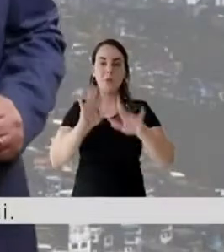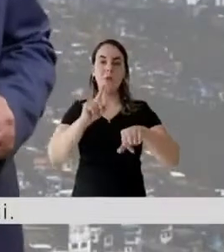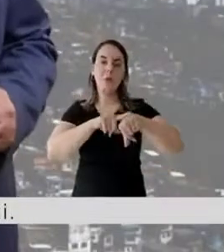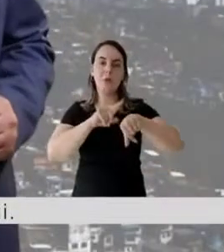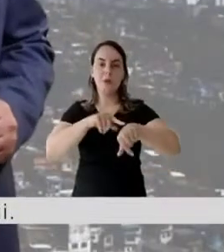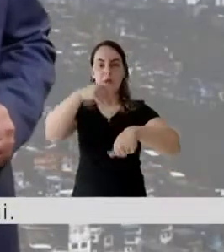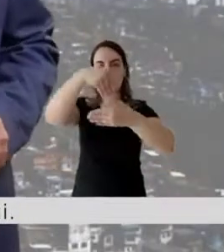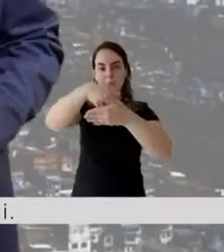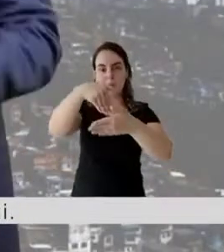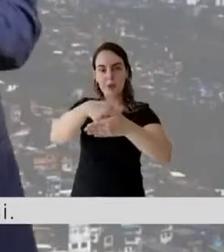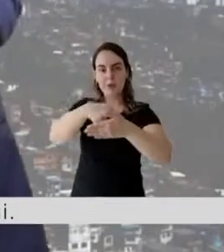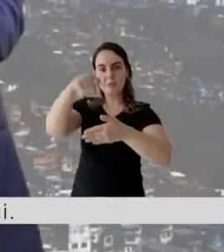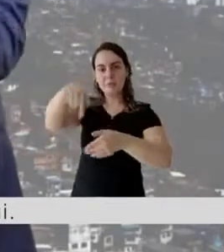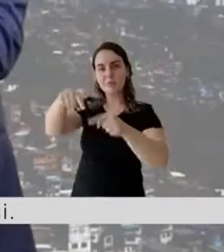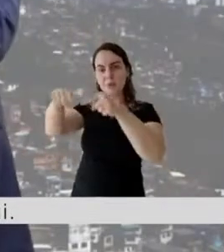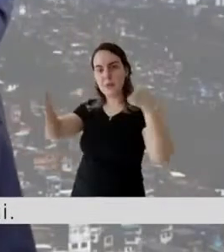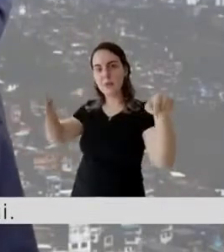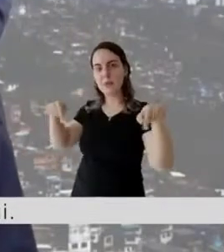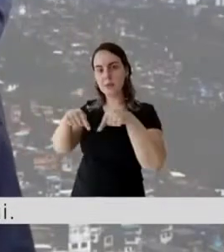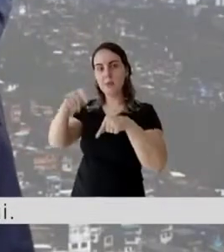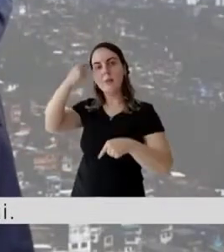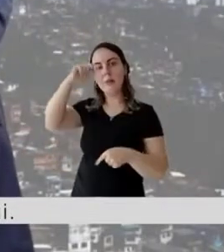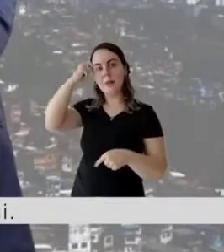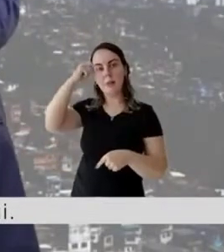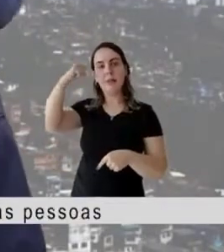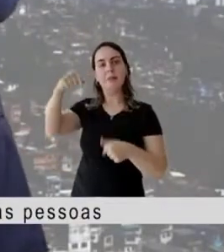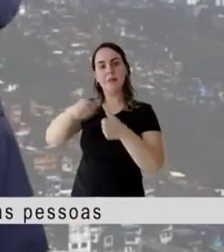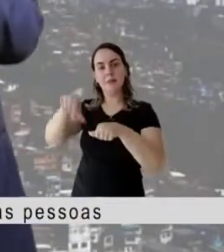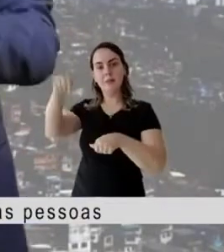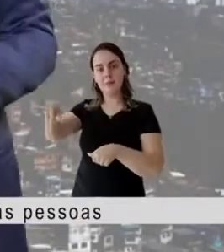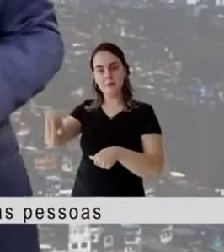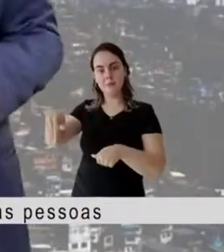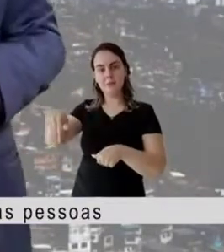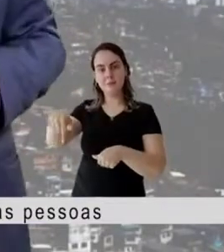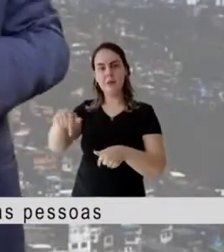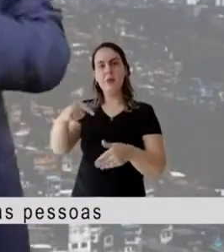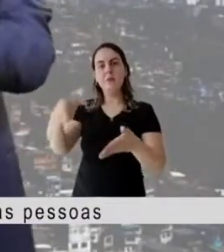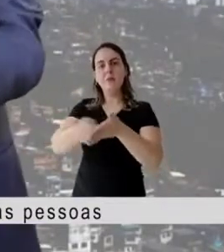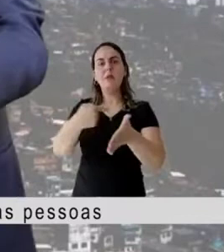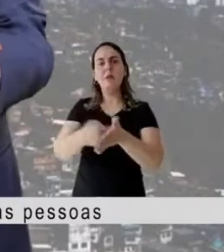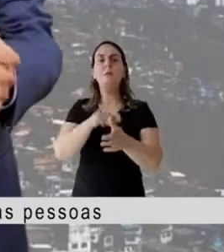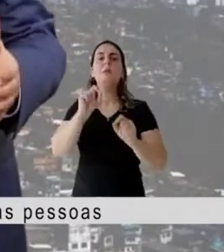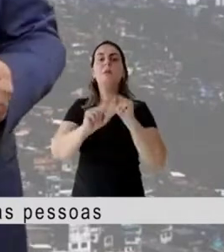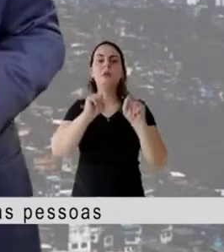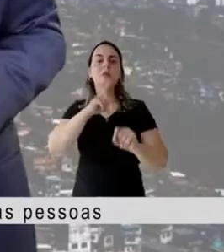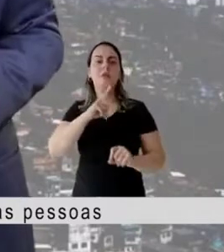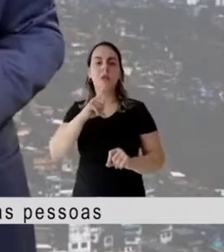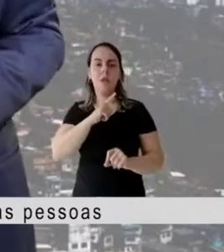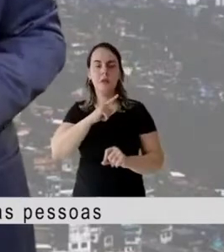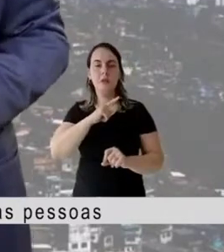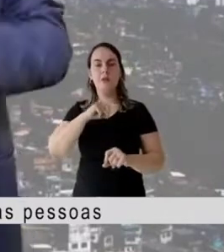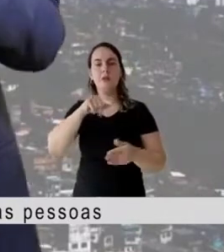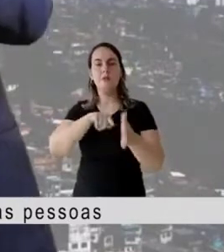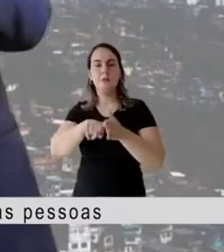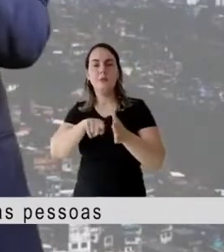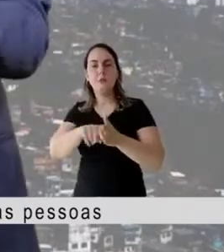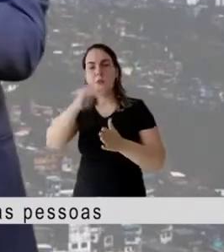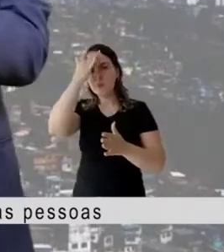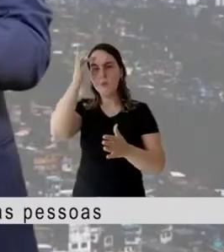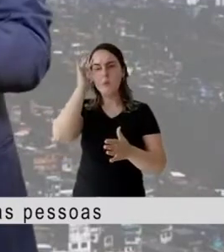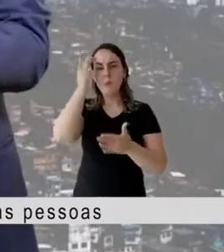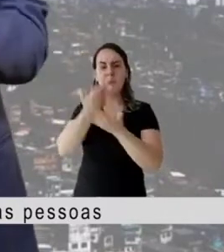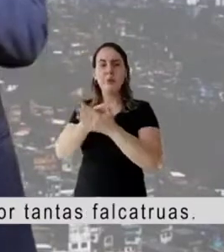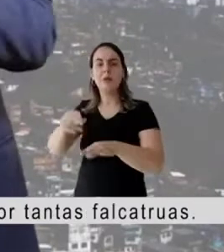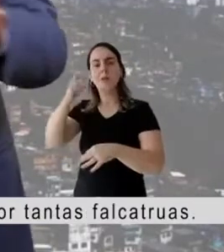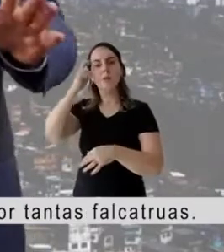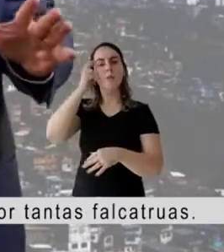Durante o horário eleitoral, essa caixa preta esteve aqui Muitos me perguntaram, o que tinha nessa caixa preta? Sei que